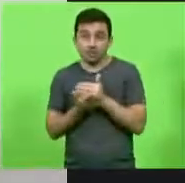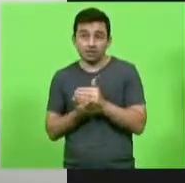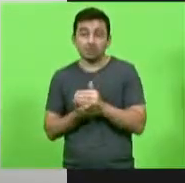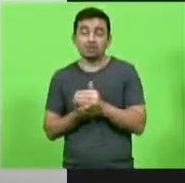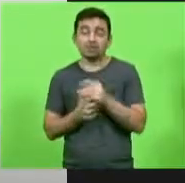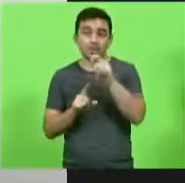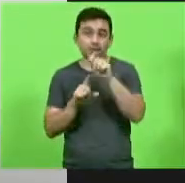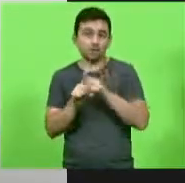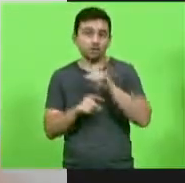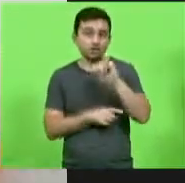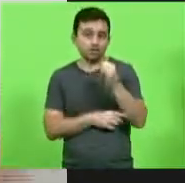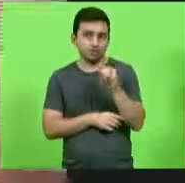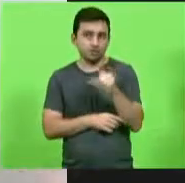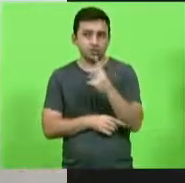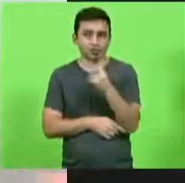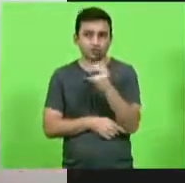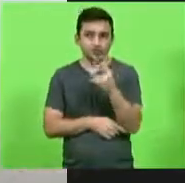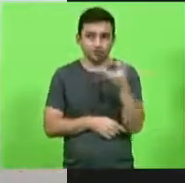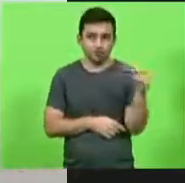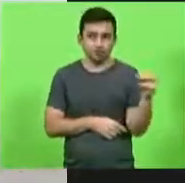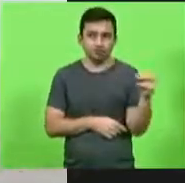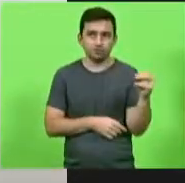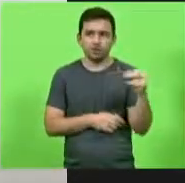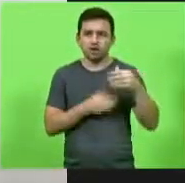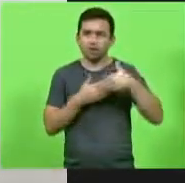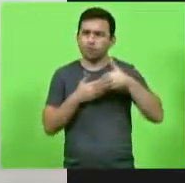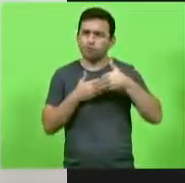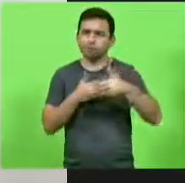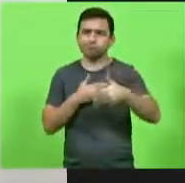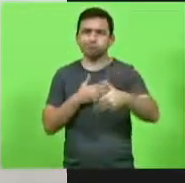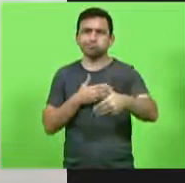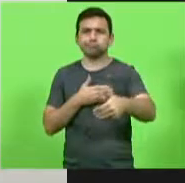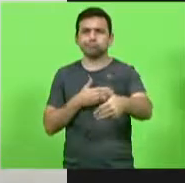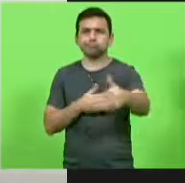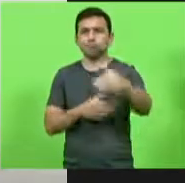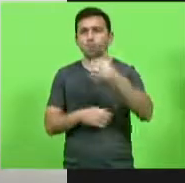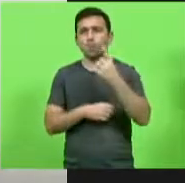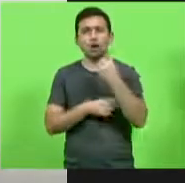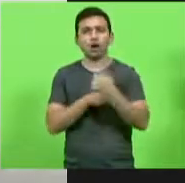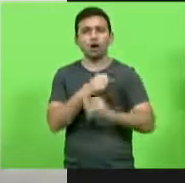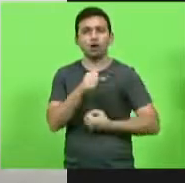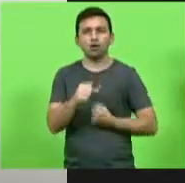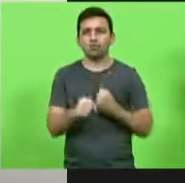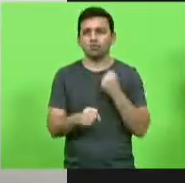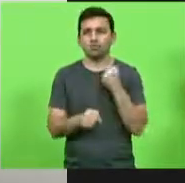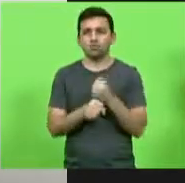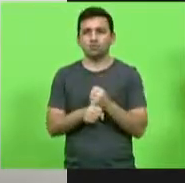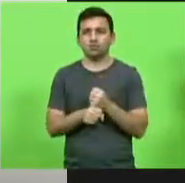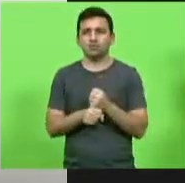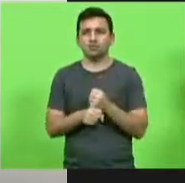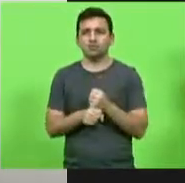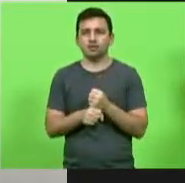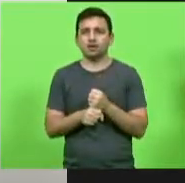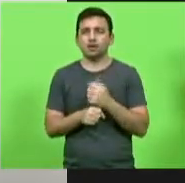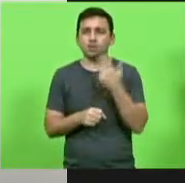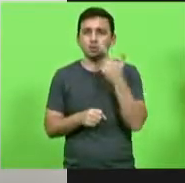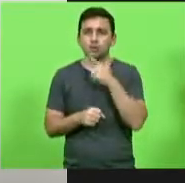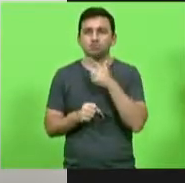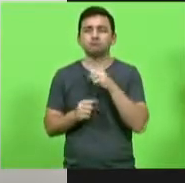2020 e se estenderam ao longo de todo o ano só foram